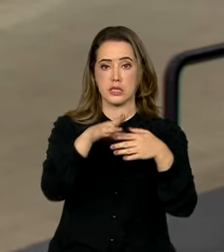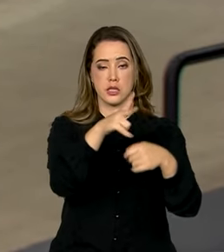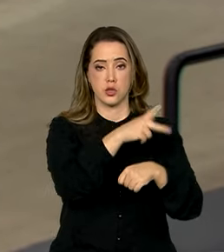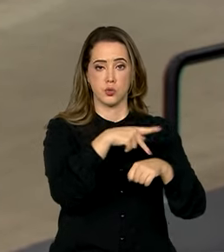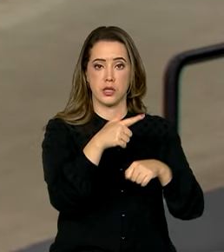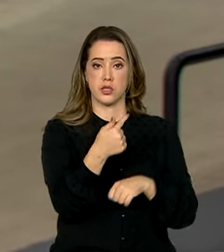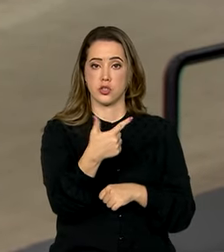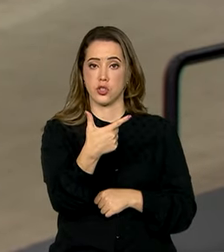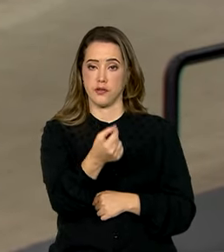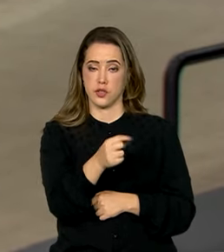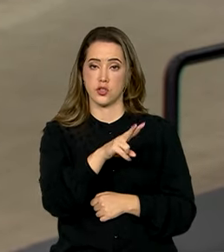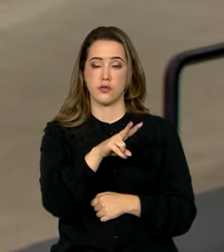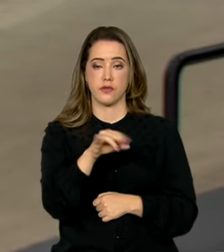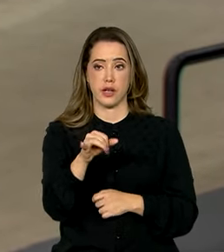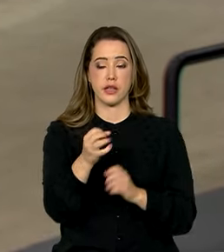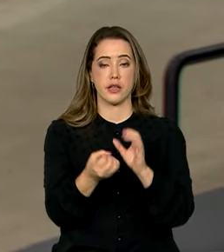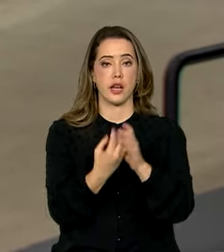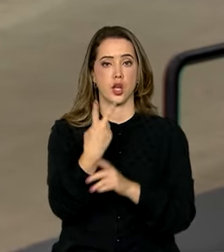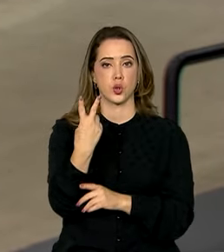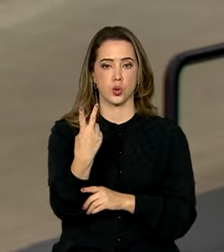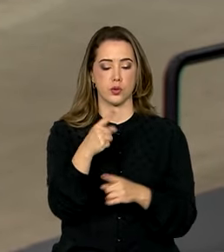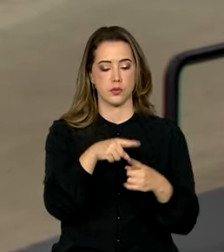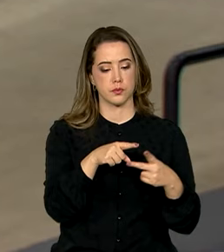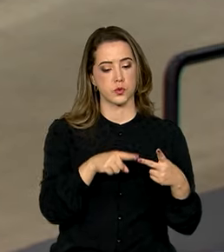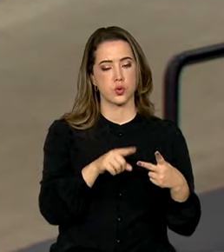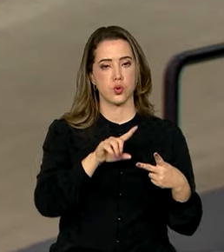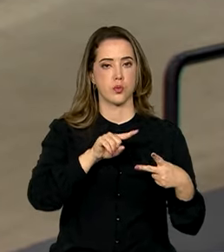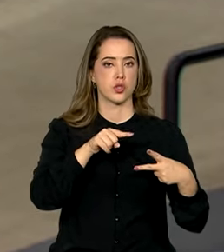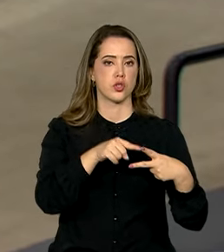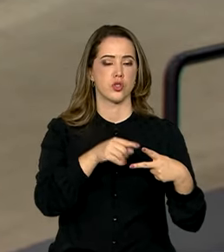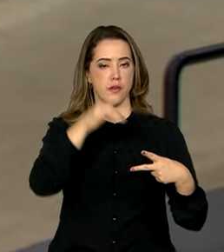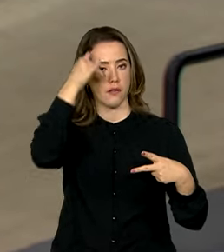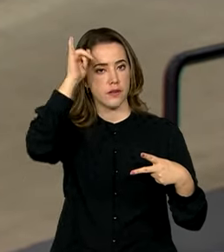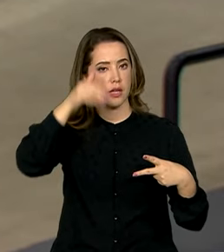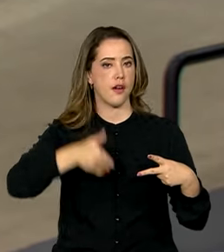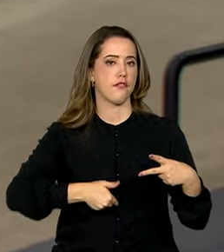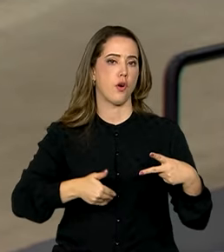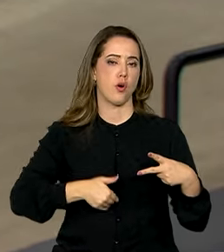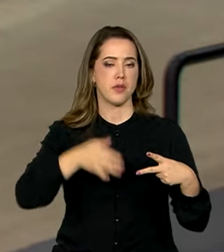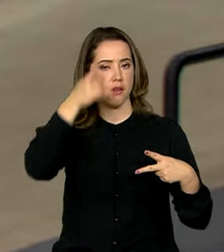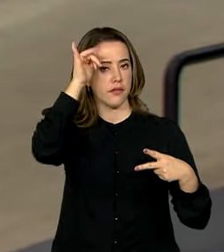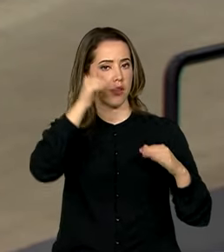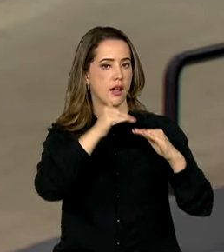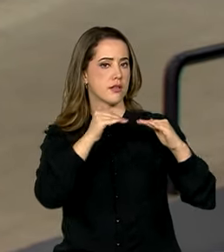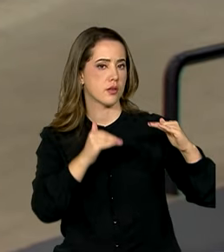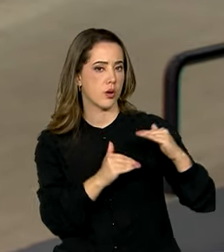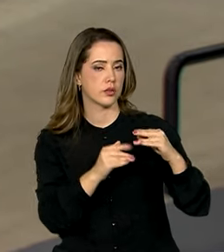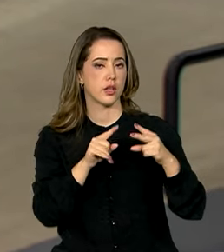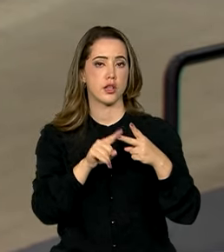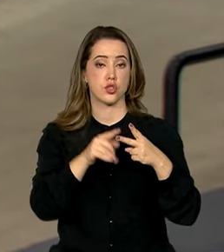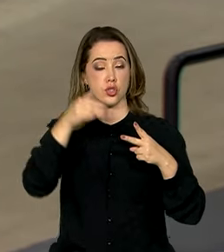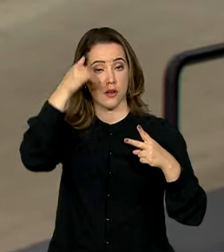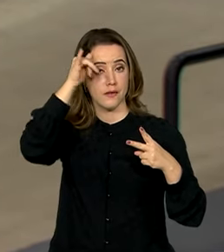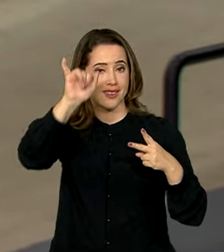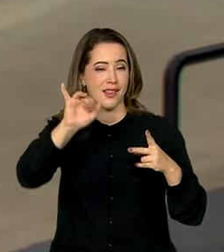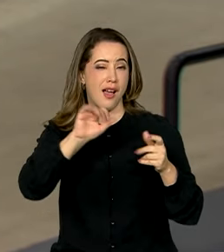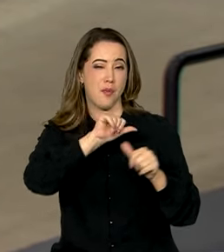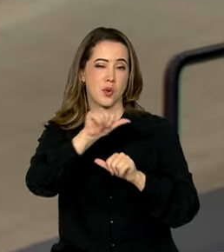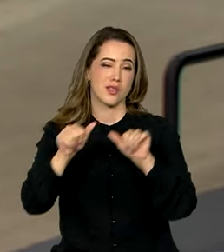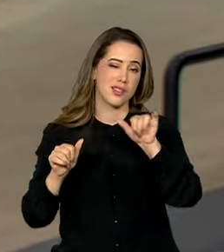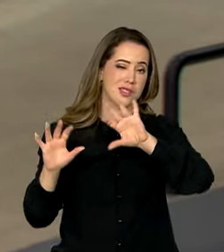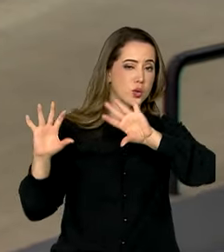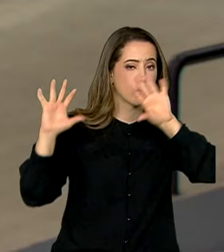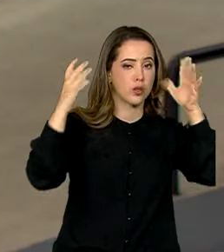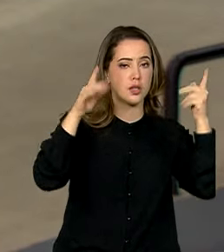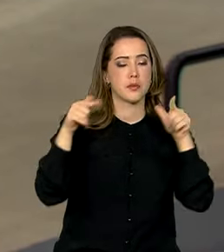duas forças-tarefas. Uma contra a fome e a desigualdade e outra contra a mudança climática, além de